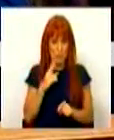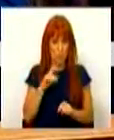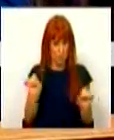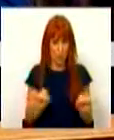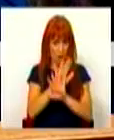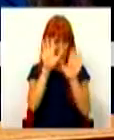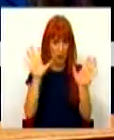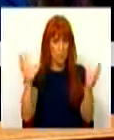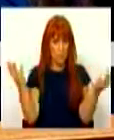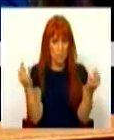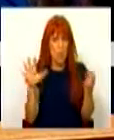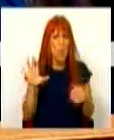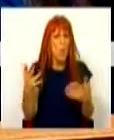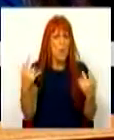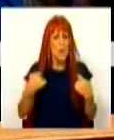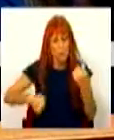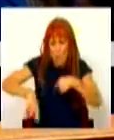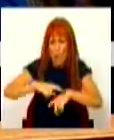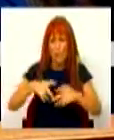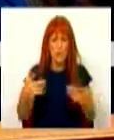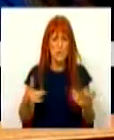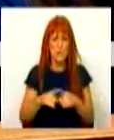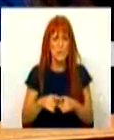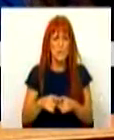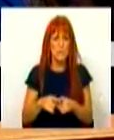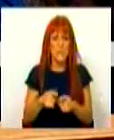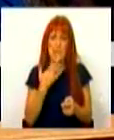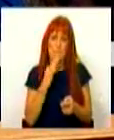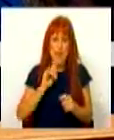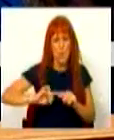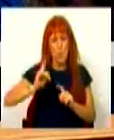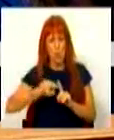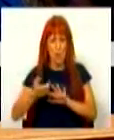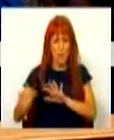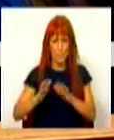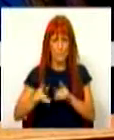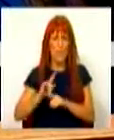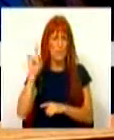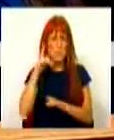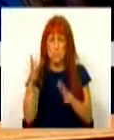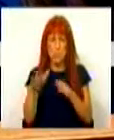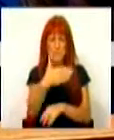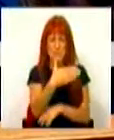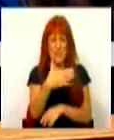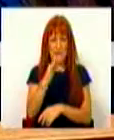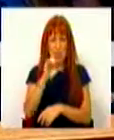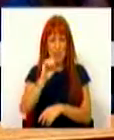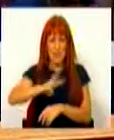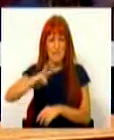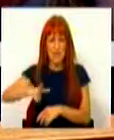evidente quando, tendo nós, dependendo dos anos, mas um valor próximo dos 140 mil